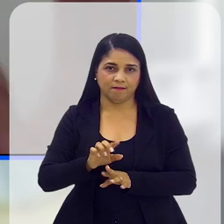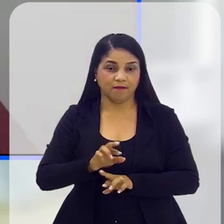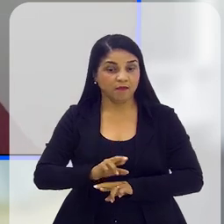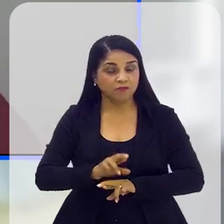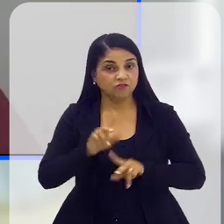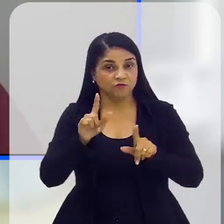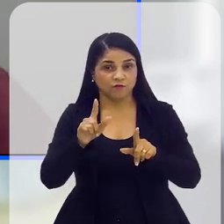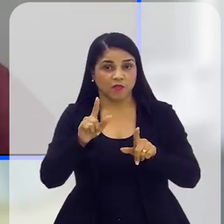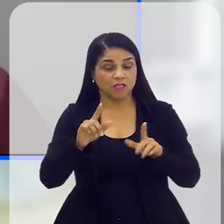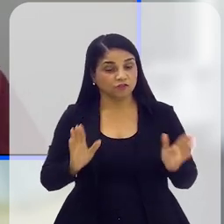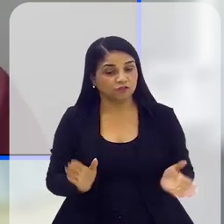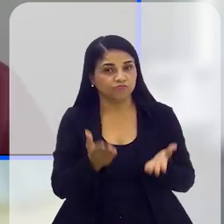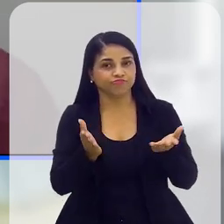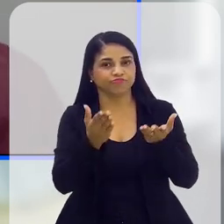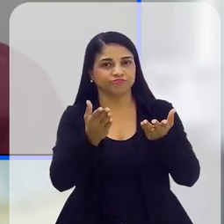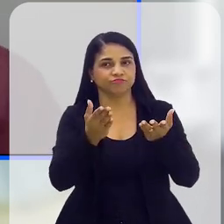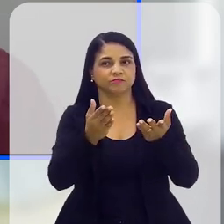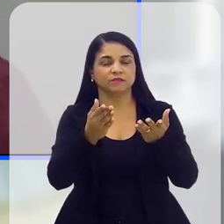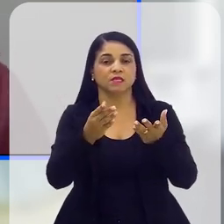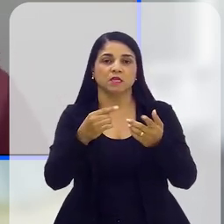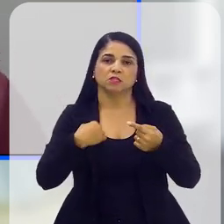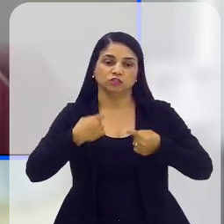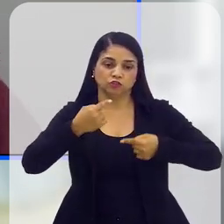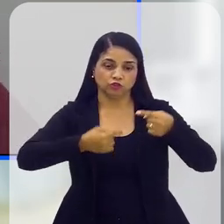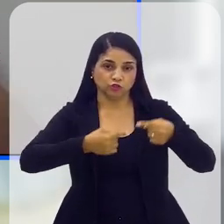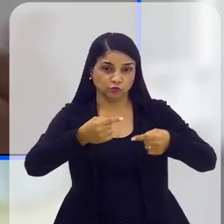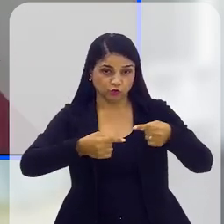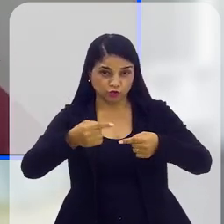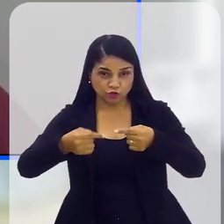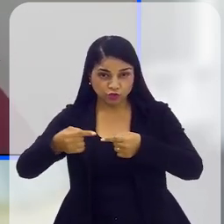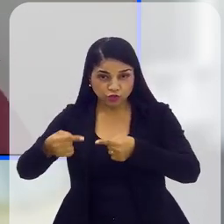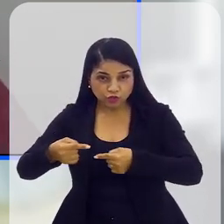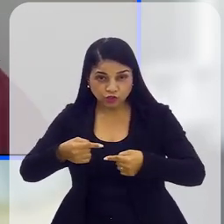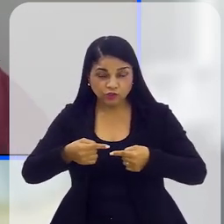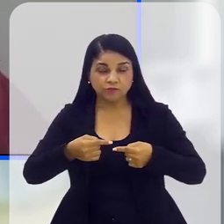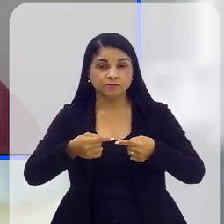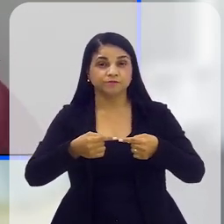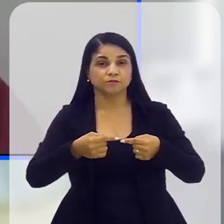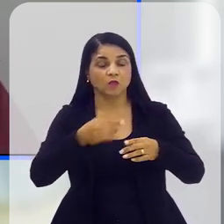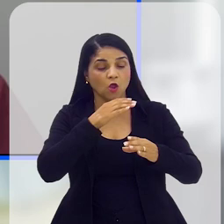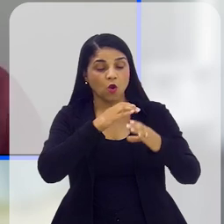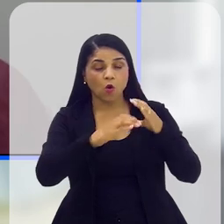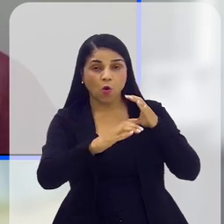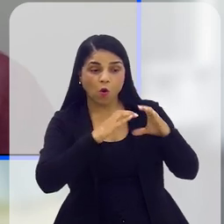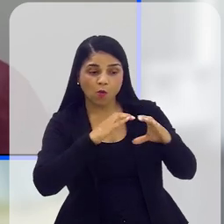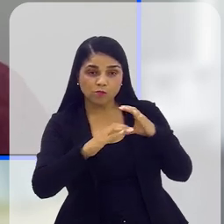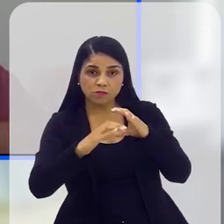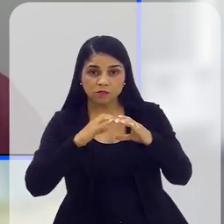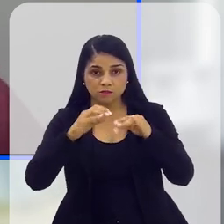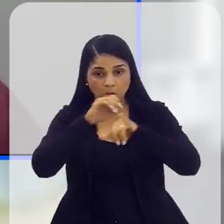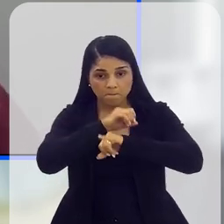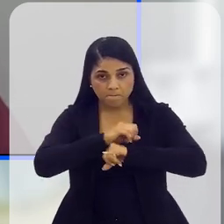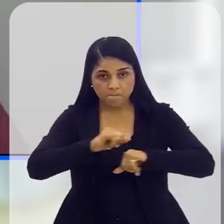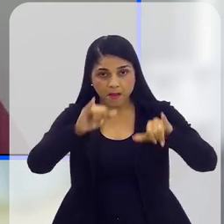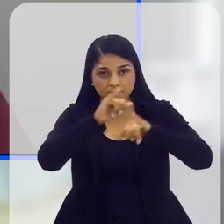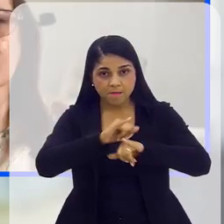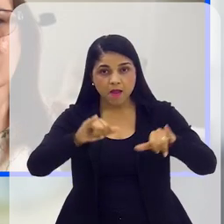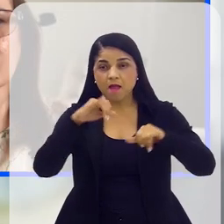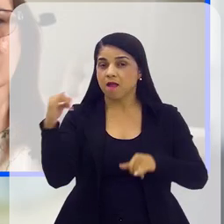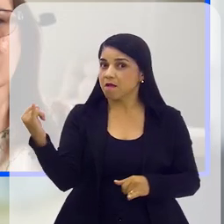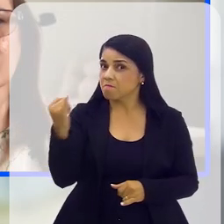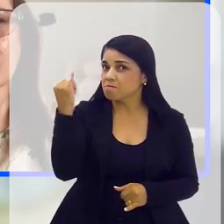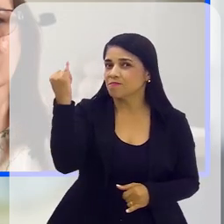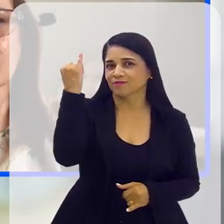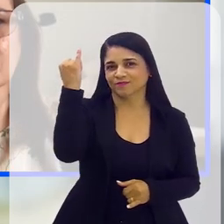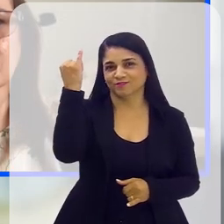efeito de contágio, que não é o caso de discutirmos aqui. Portanto, esse tipo de comunicação que nós estamos fazendo é super importante,